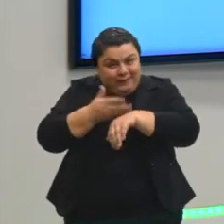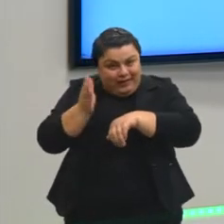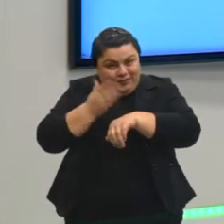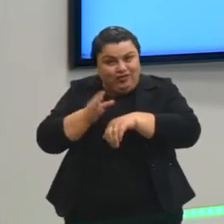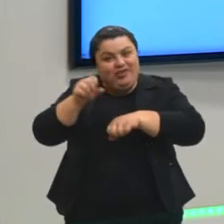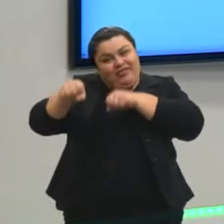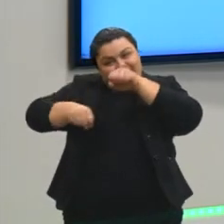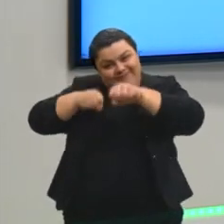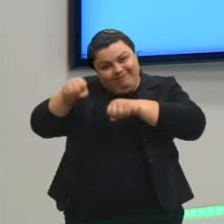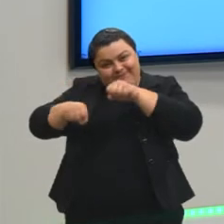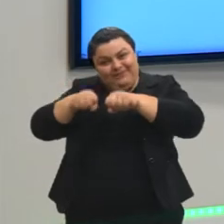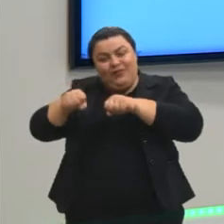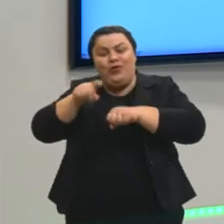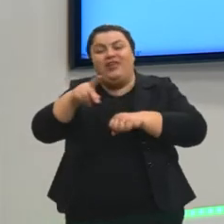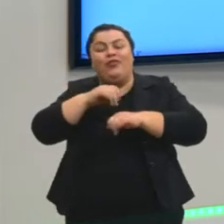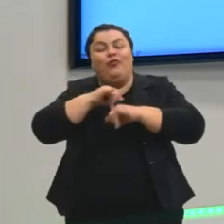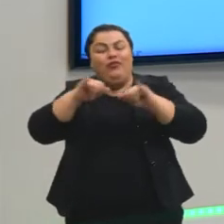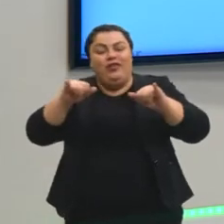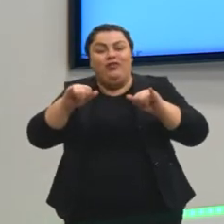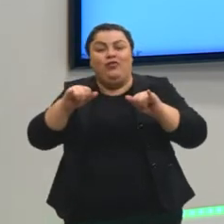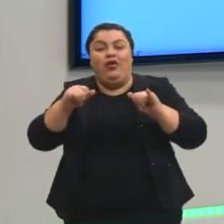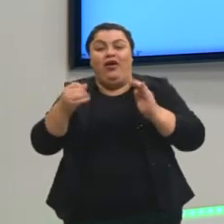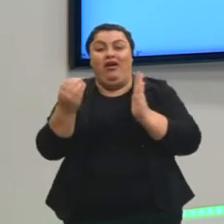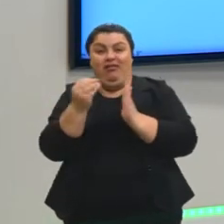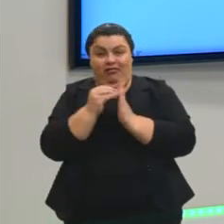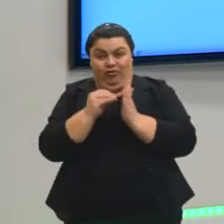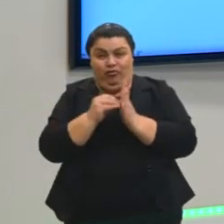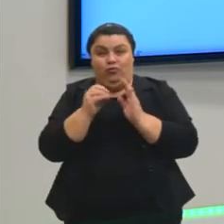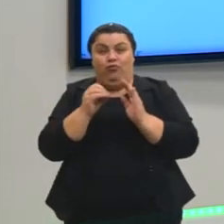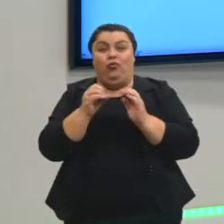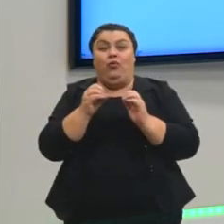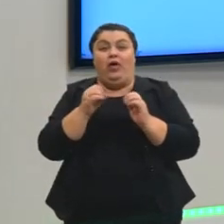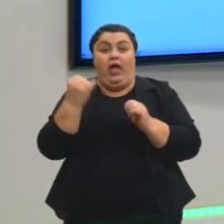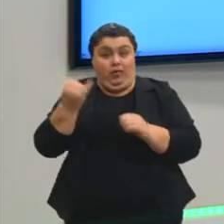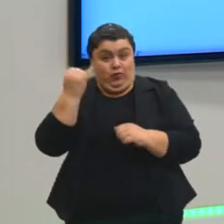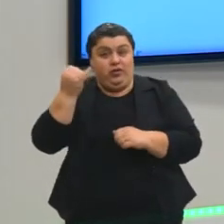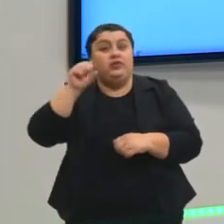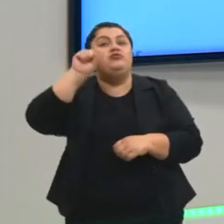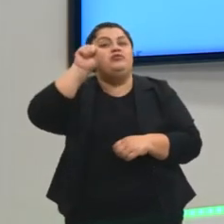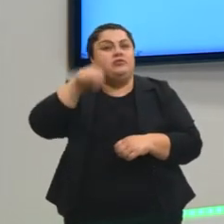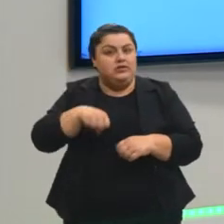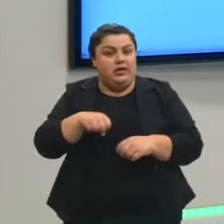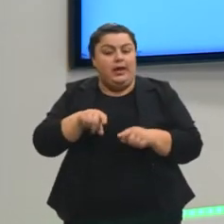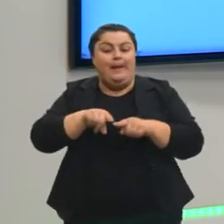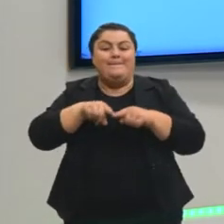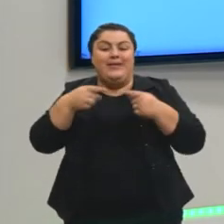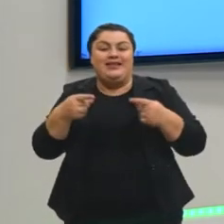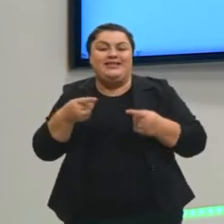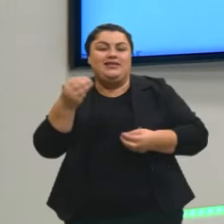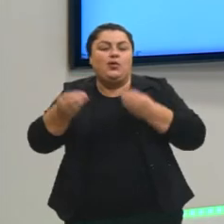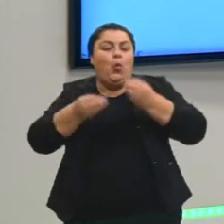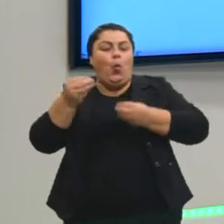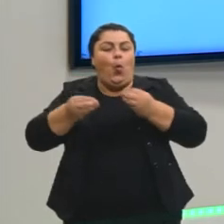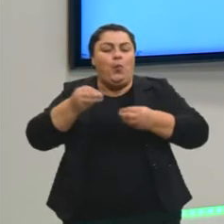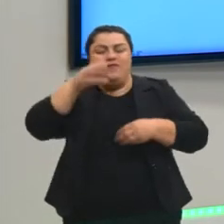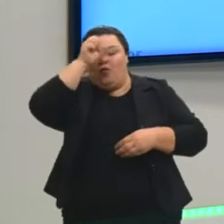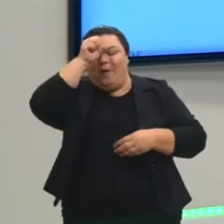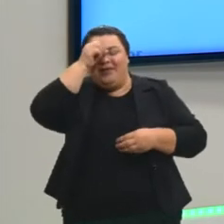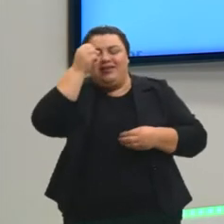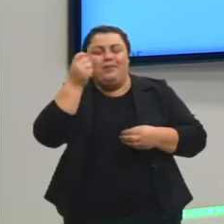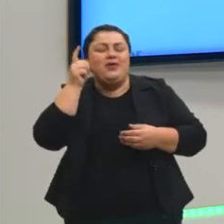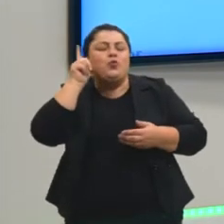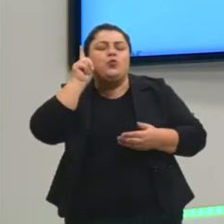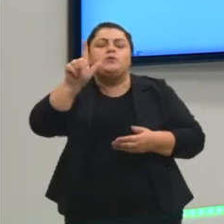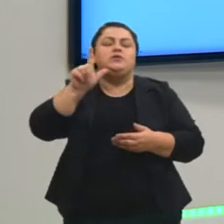o que que eu tô dizendo para vocês? A teoria é importante? É super importante para mim entender o processo. Mas como é que eu vou aprender a colocar esses argumentos no